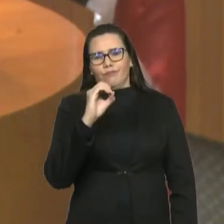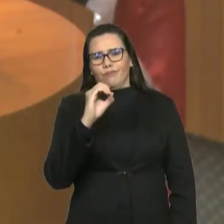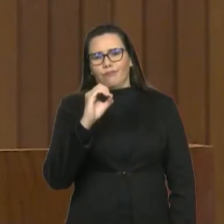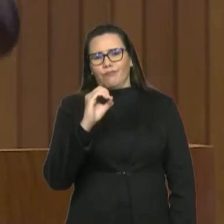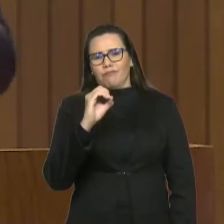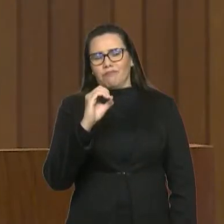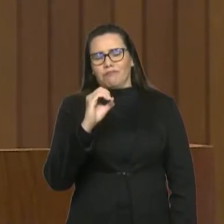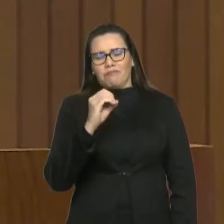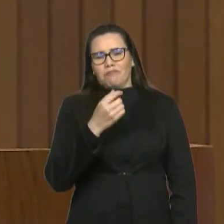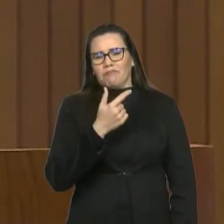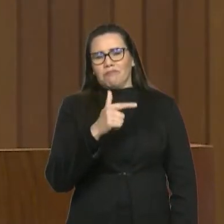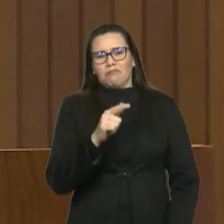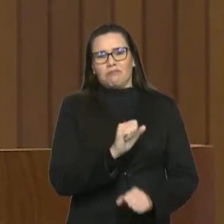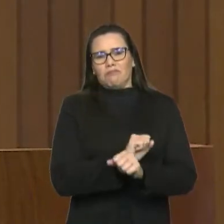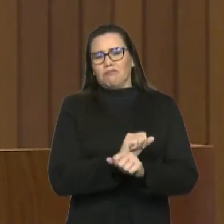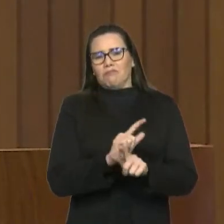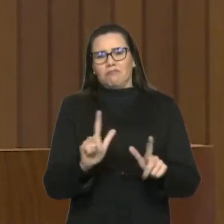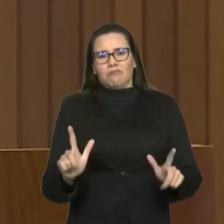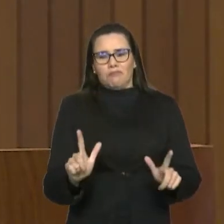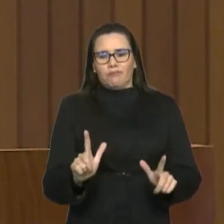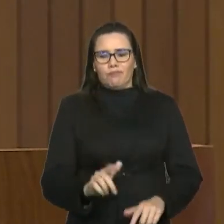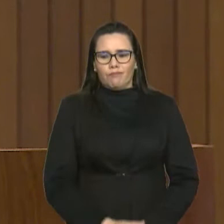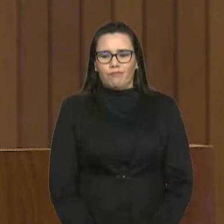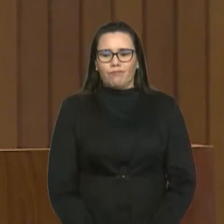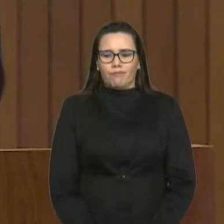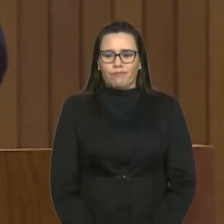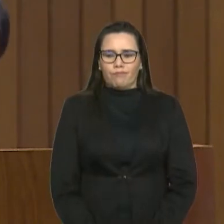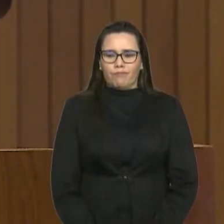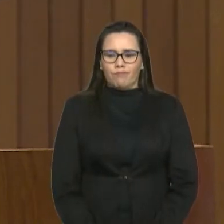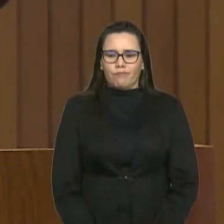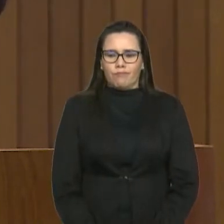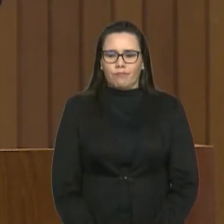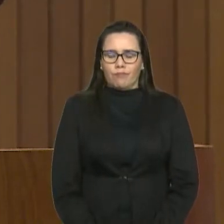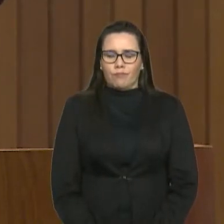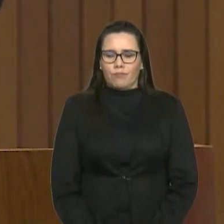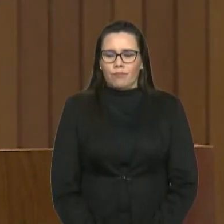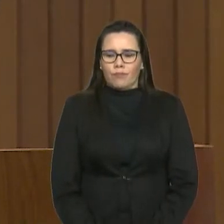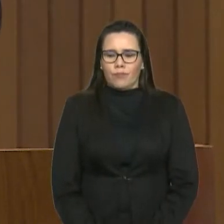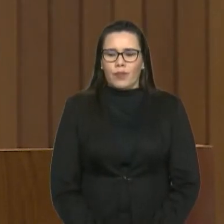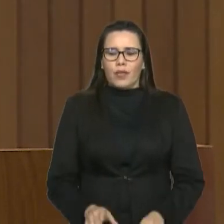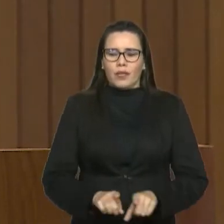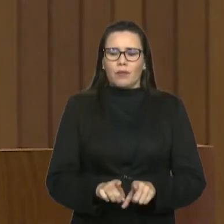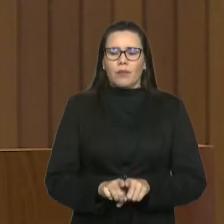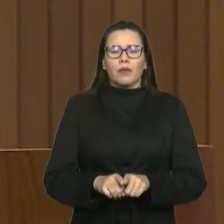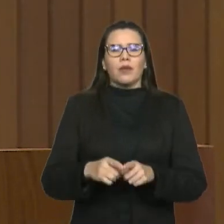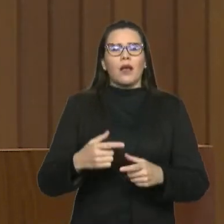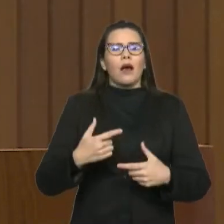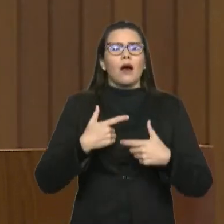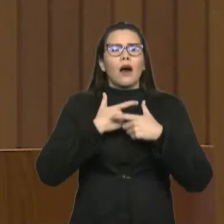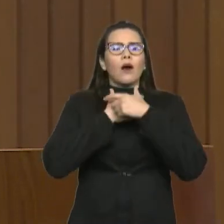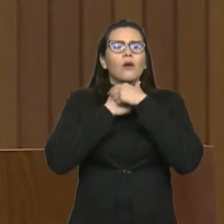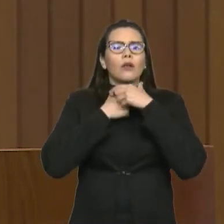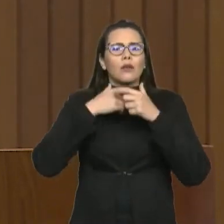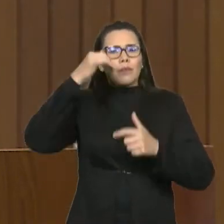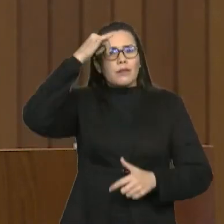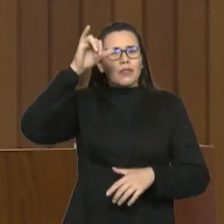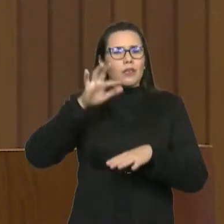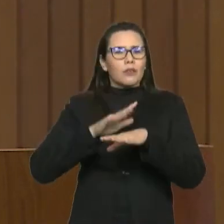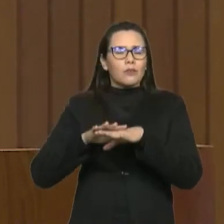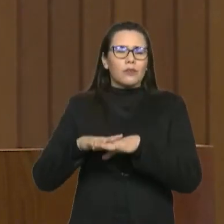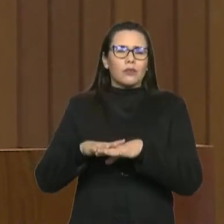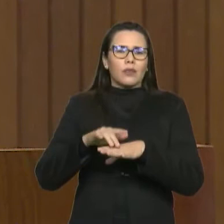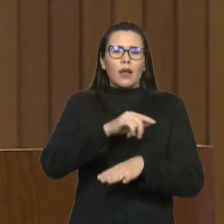castração financiada pela Prefeitura de São Luís. Quantas coleiras preventivas a Prefeitura de São Luís distribuiu